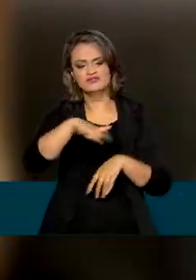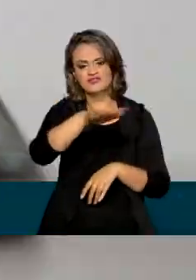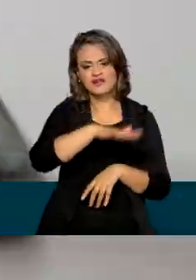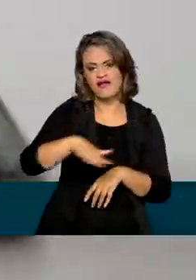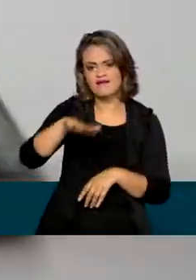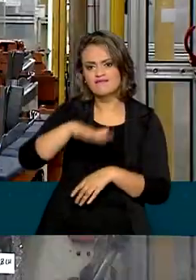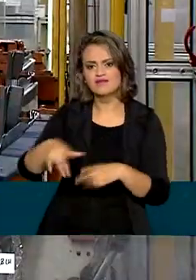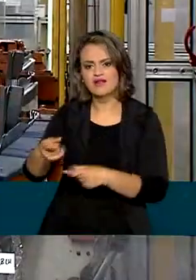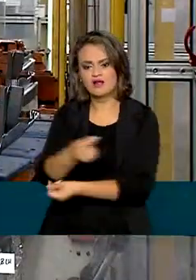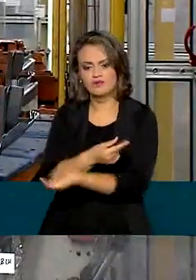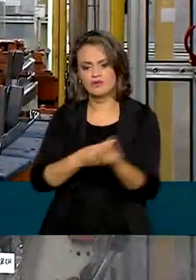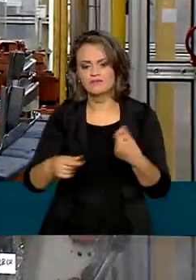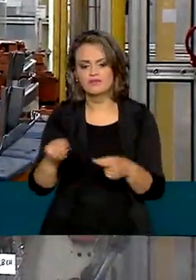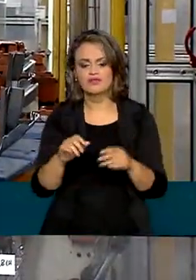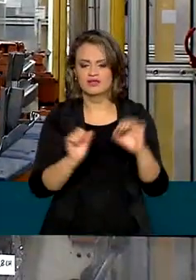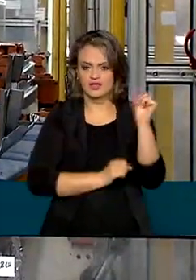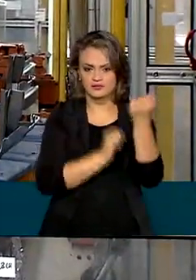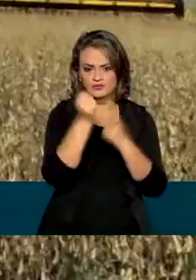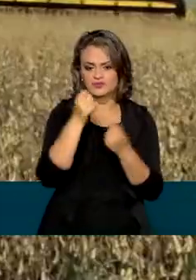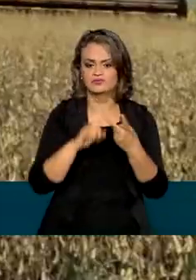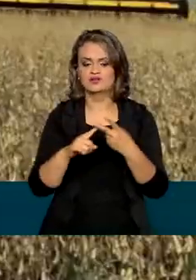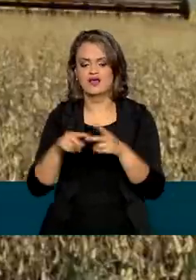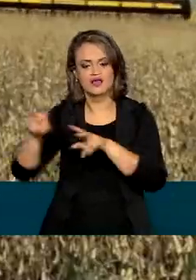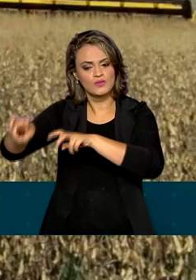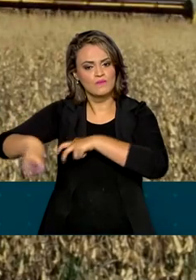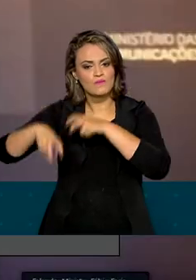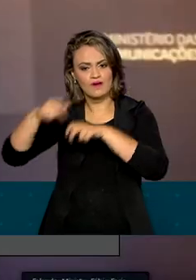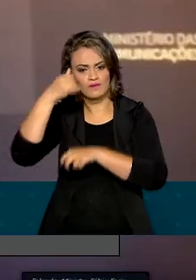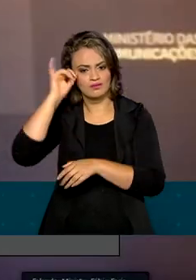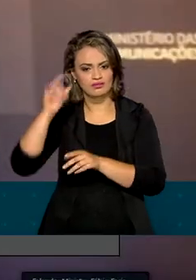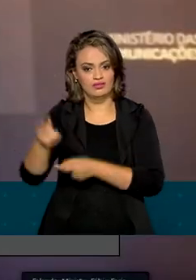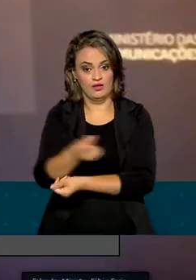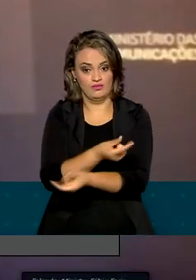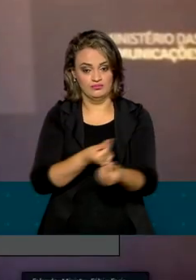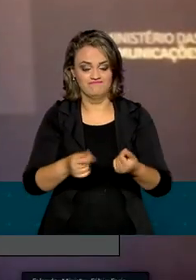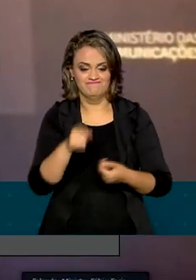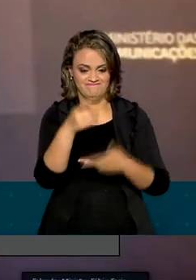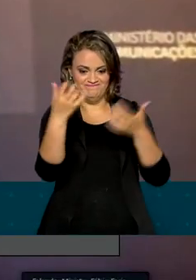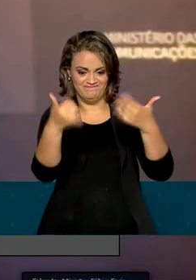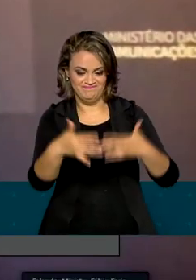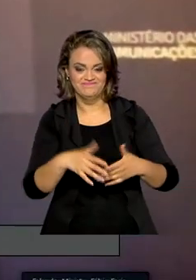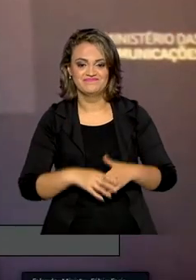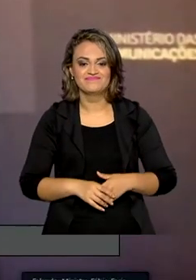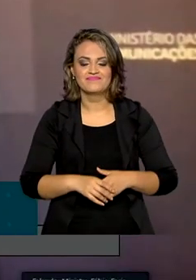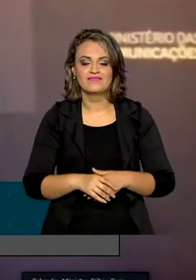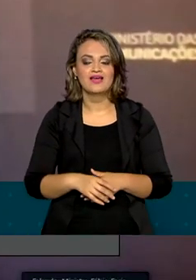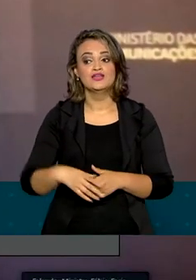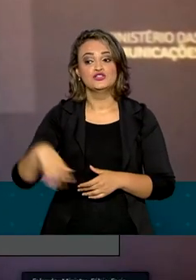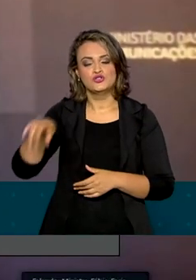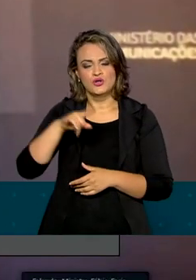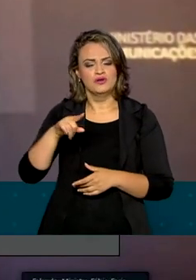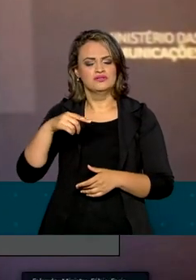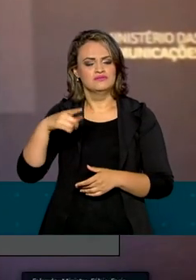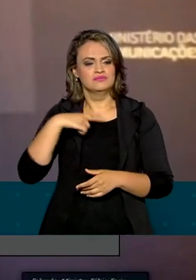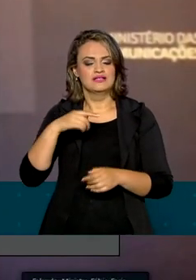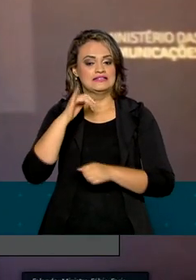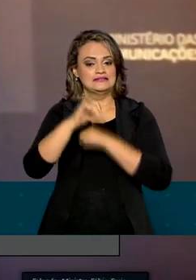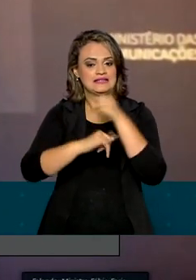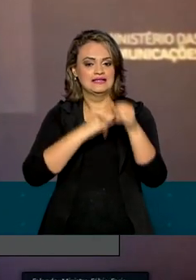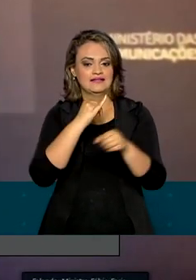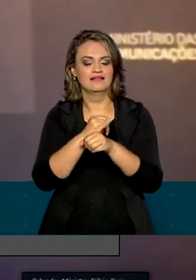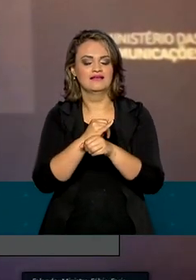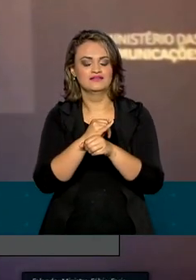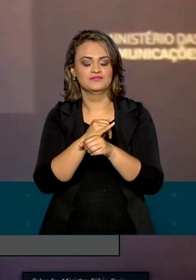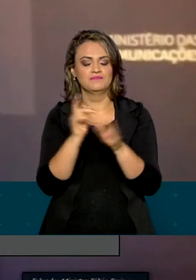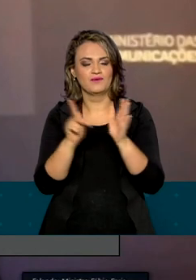setores da economia, como na indústria e no agronegócio. Nós teremos toda a conectividade, que é o IoT,